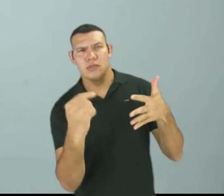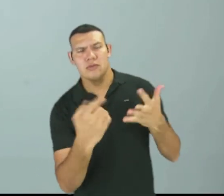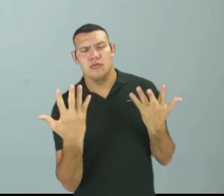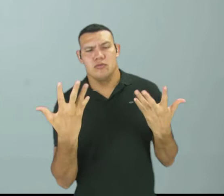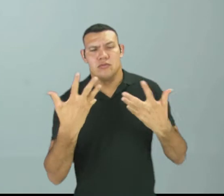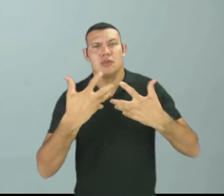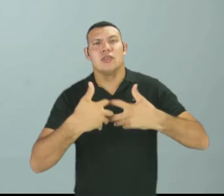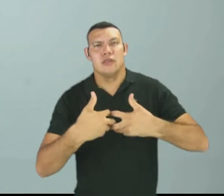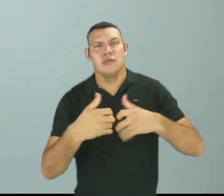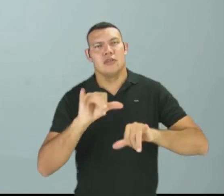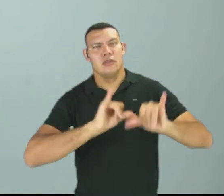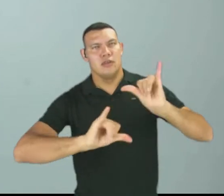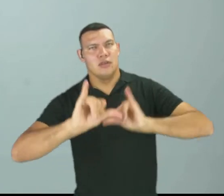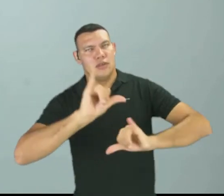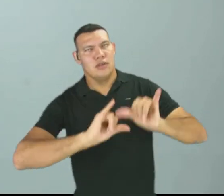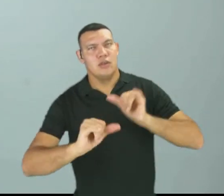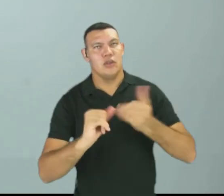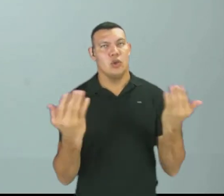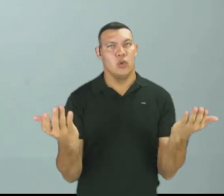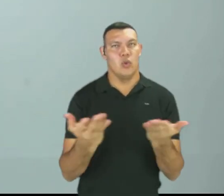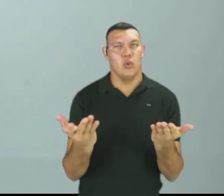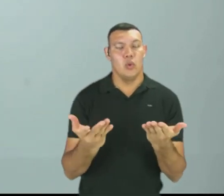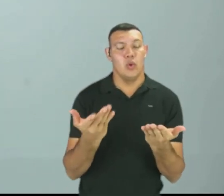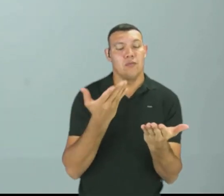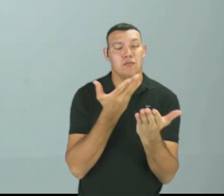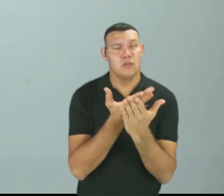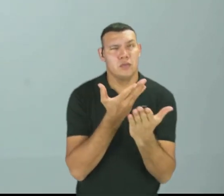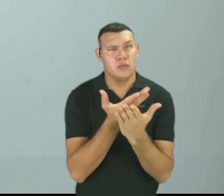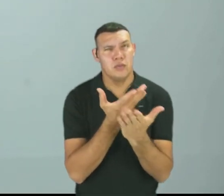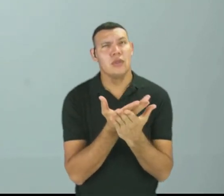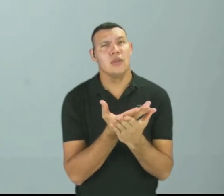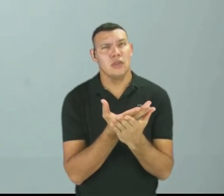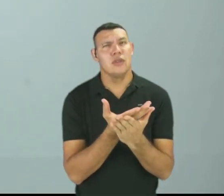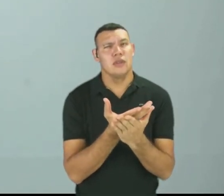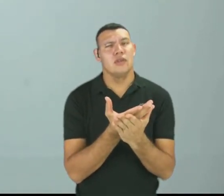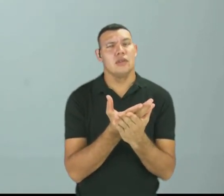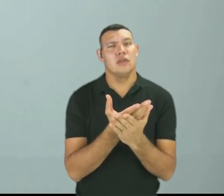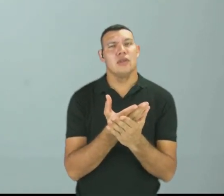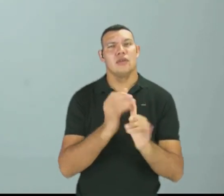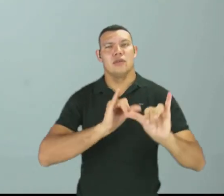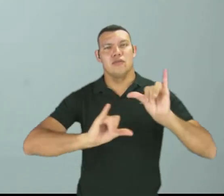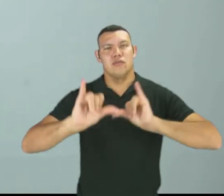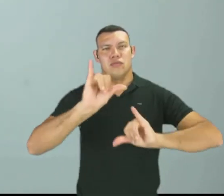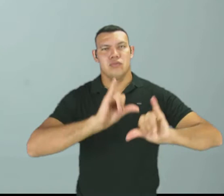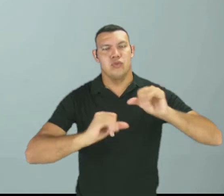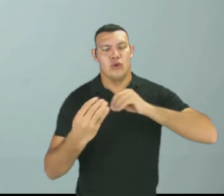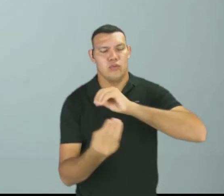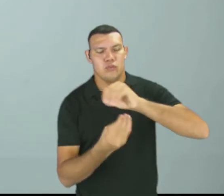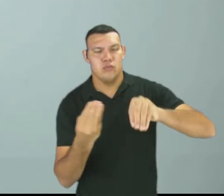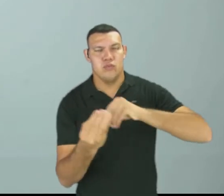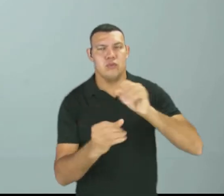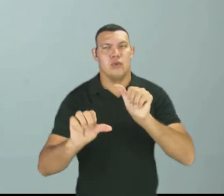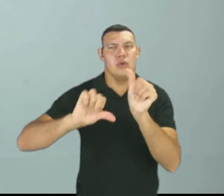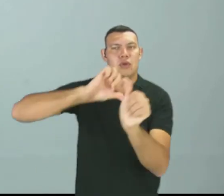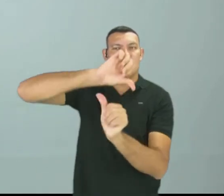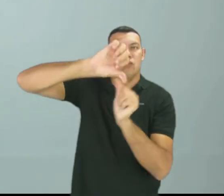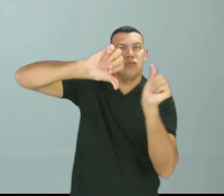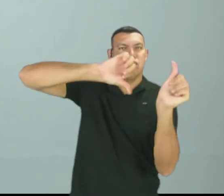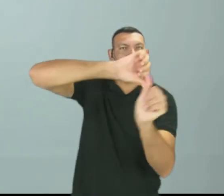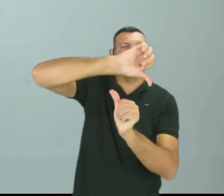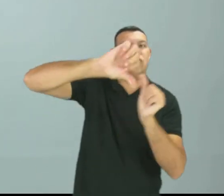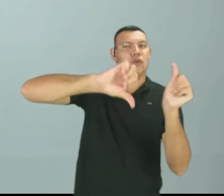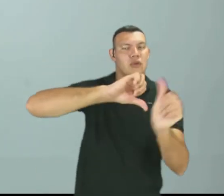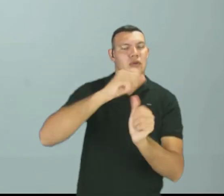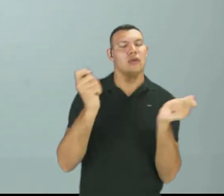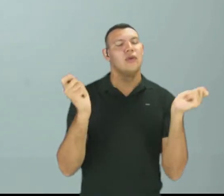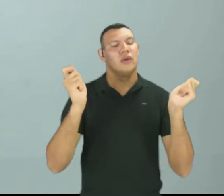reações. E hoje nós vamos estar trabalhando nas reações que são reversíveis. O que isso significa? Significa que ela